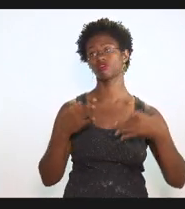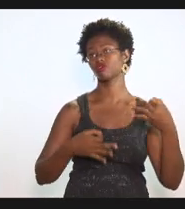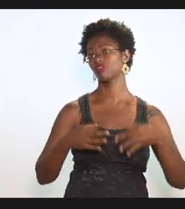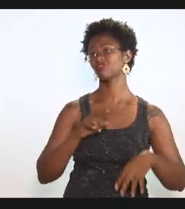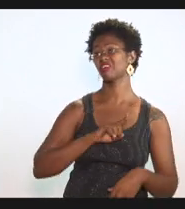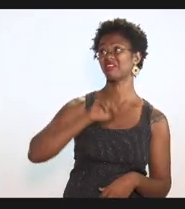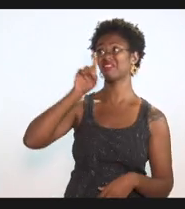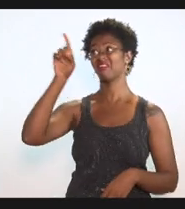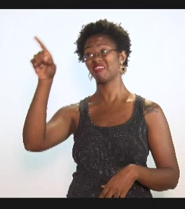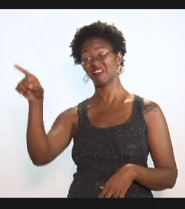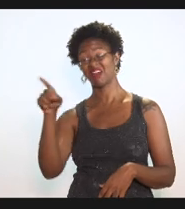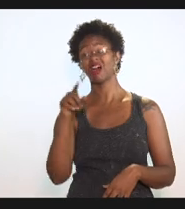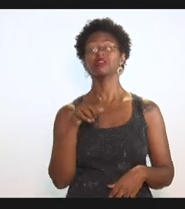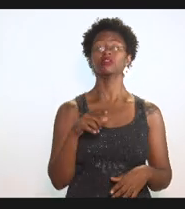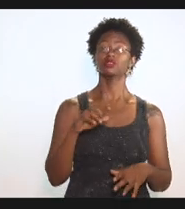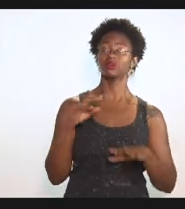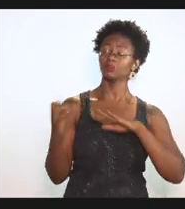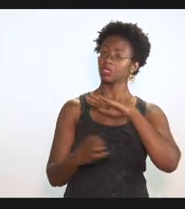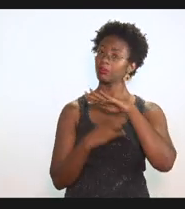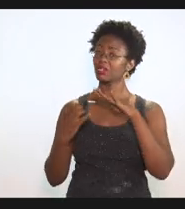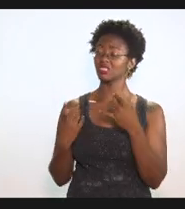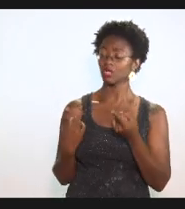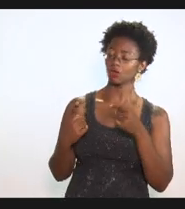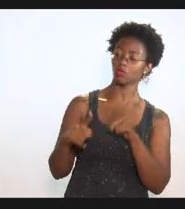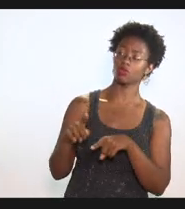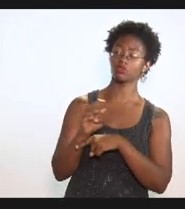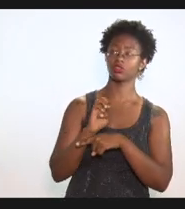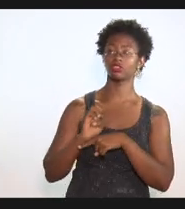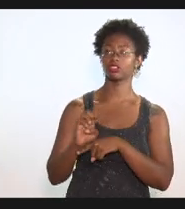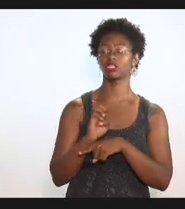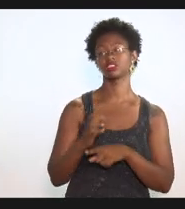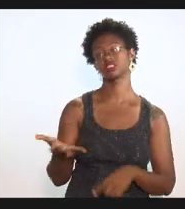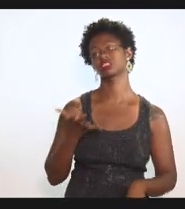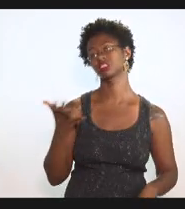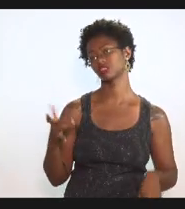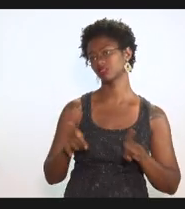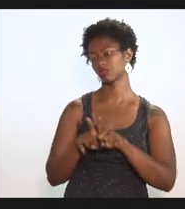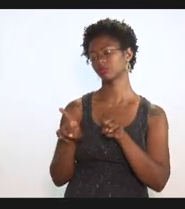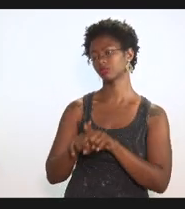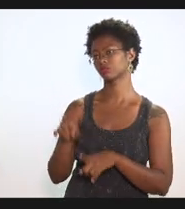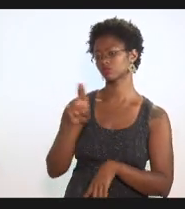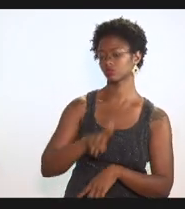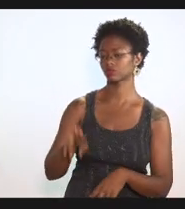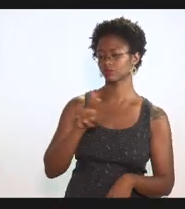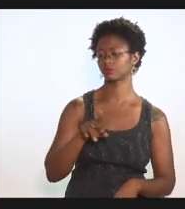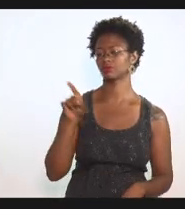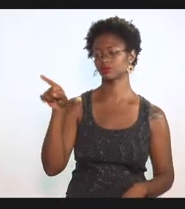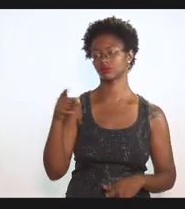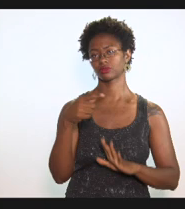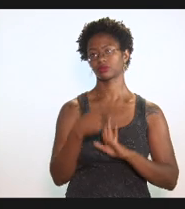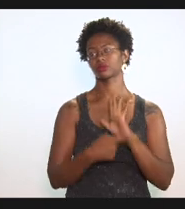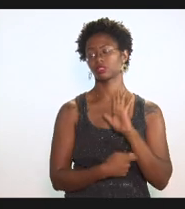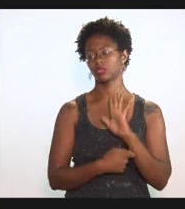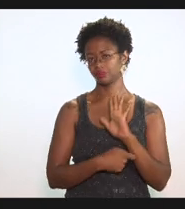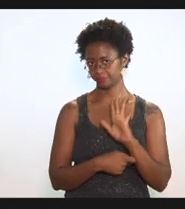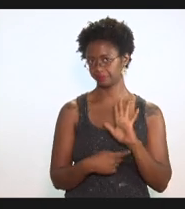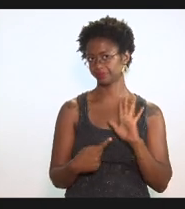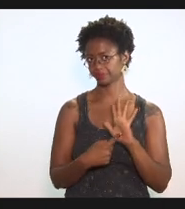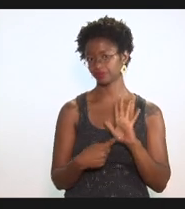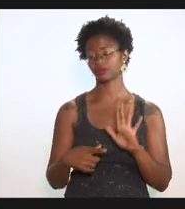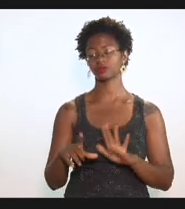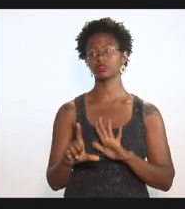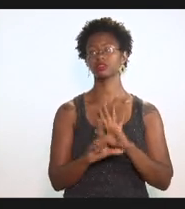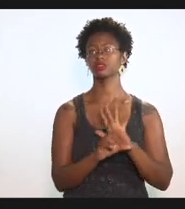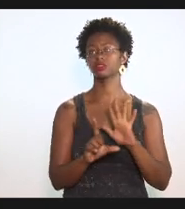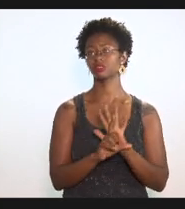cervejaria fizesse contra o Estado querendo se valer do que estava escrito do que está escrito nessa lei quando